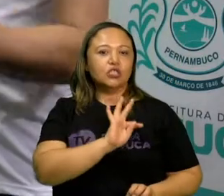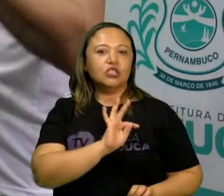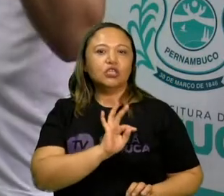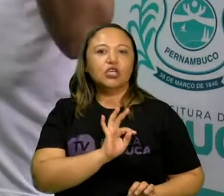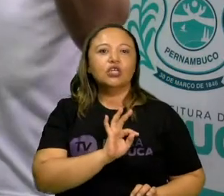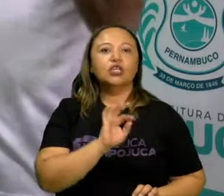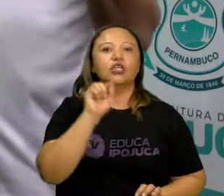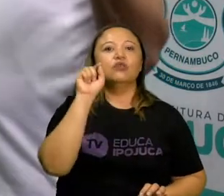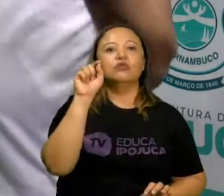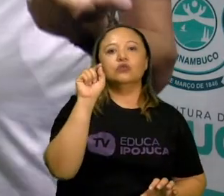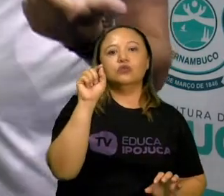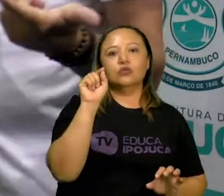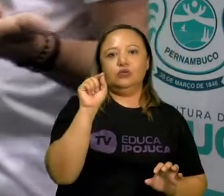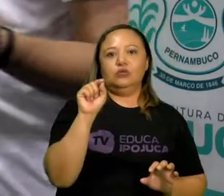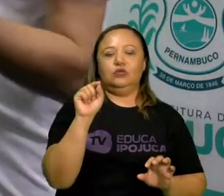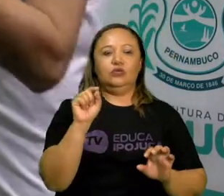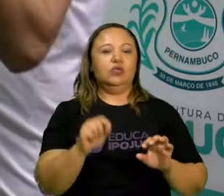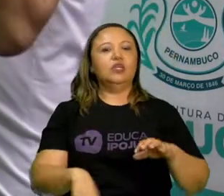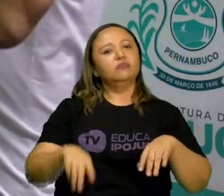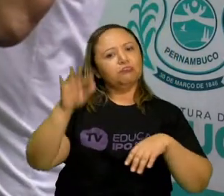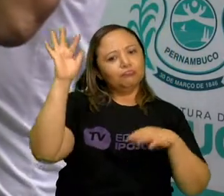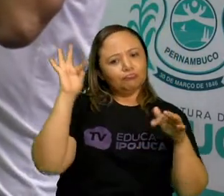Através de uma tela branca,